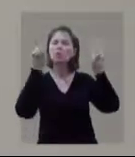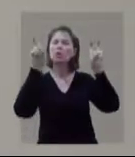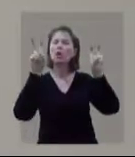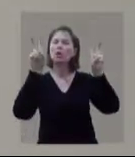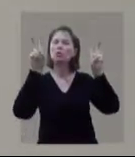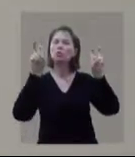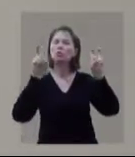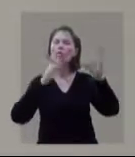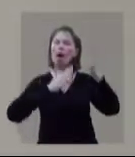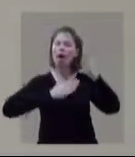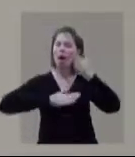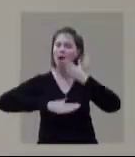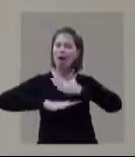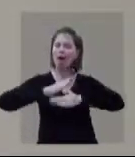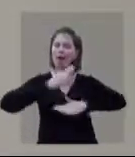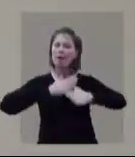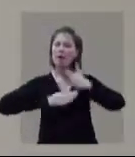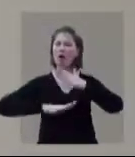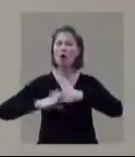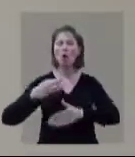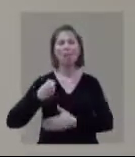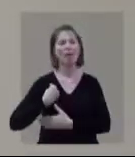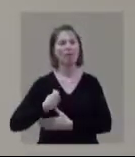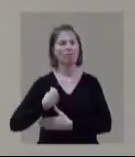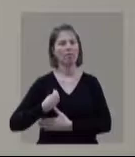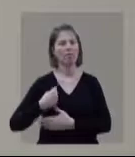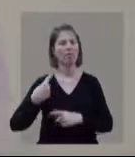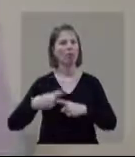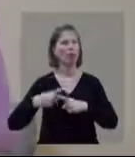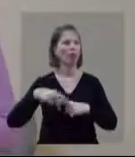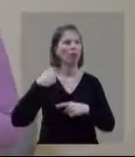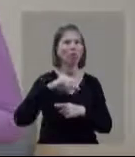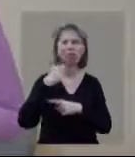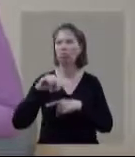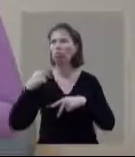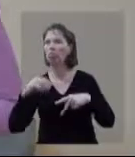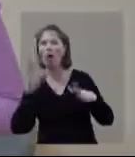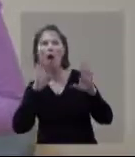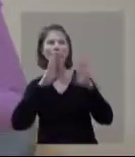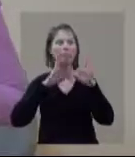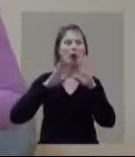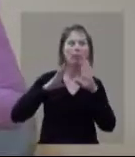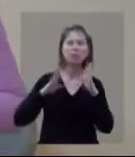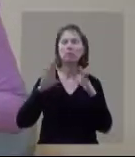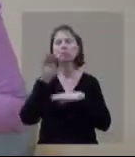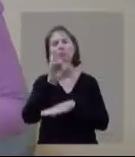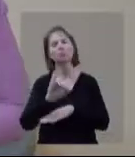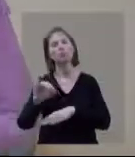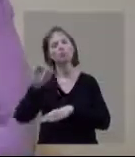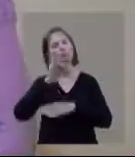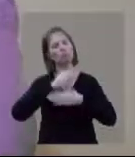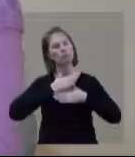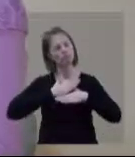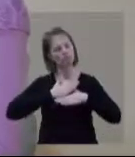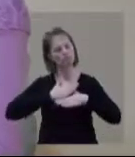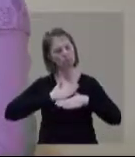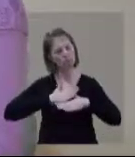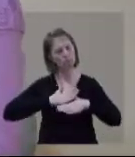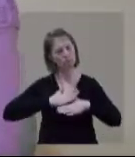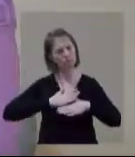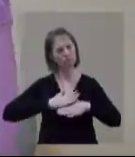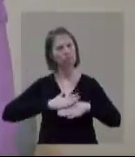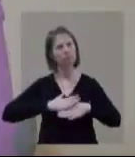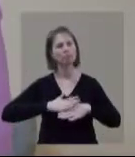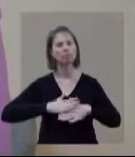falando aí sobre desacelerar a vida. Afinal de contas, a gente sempre vive correndo, né, Júlia? E é importante, às vezes, dar uma paradinha. É importante,